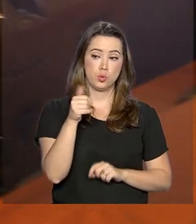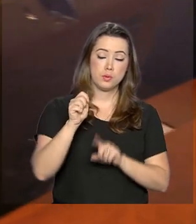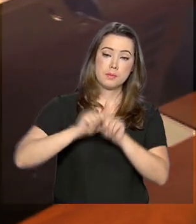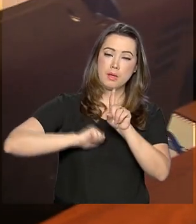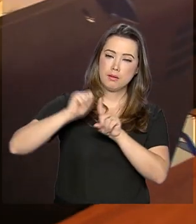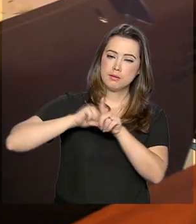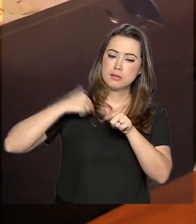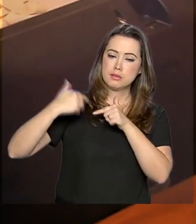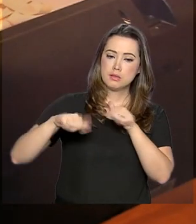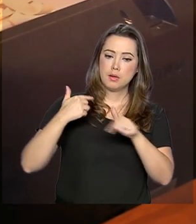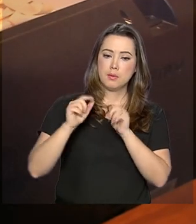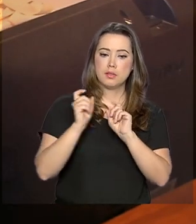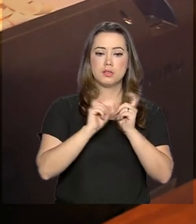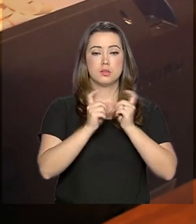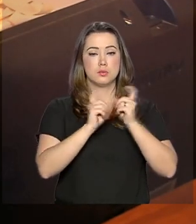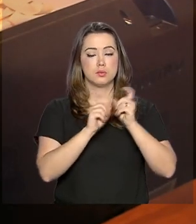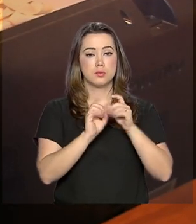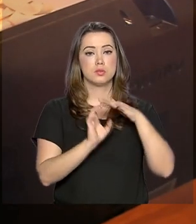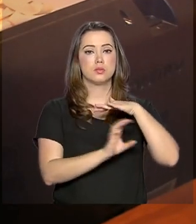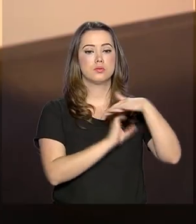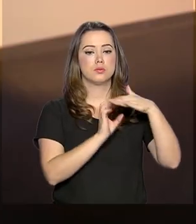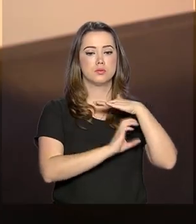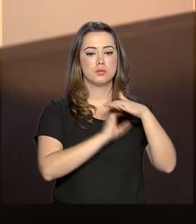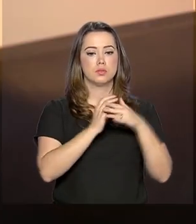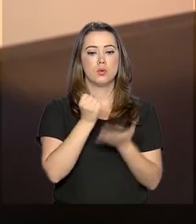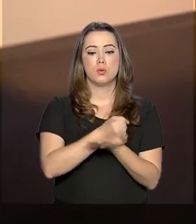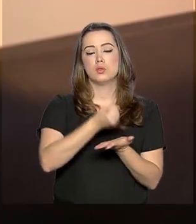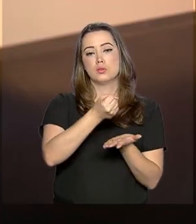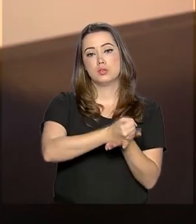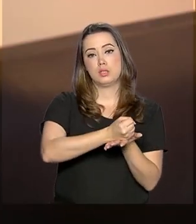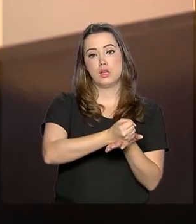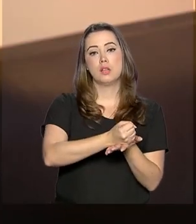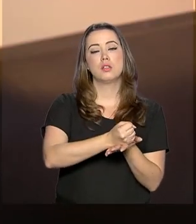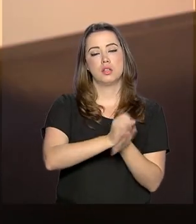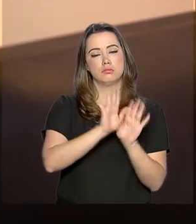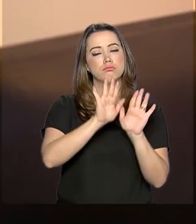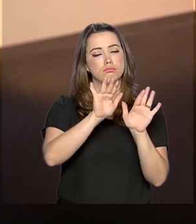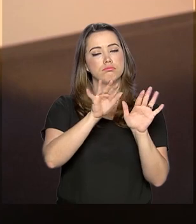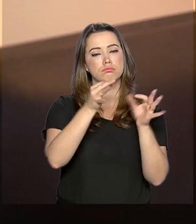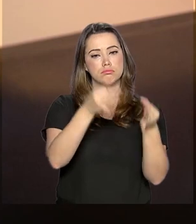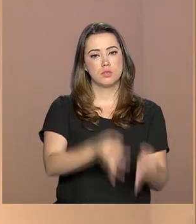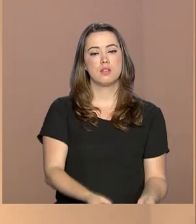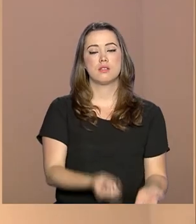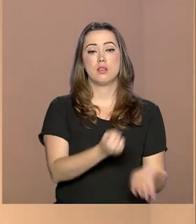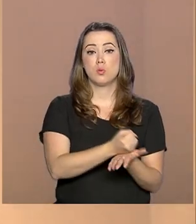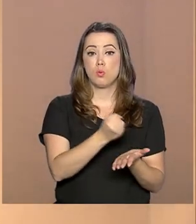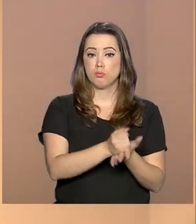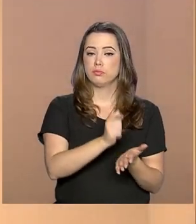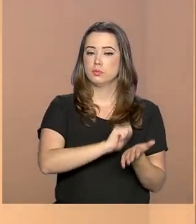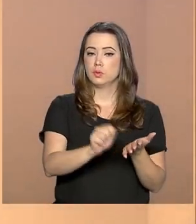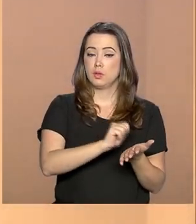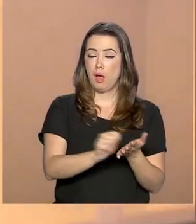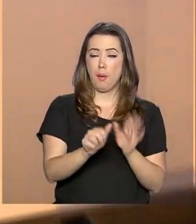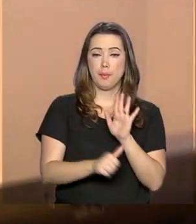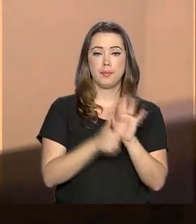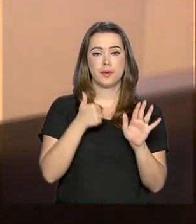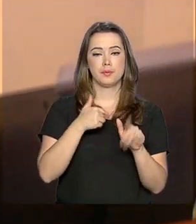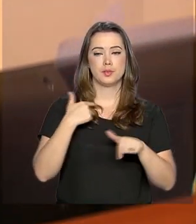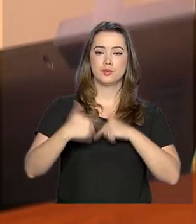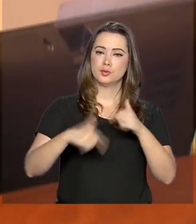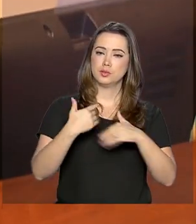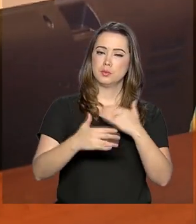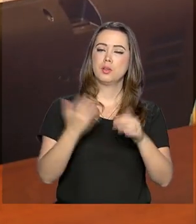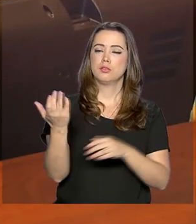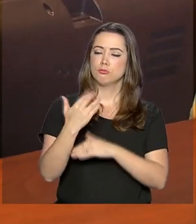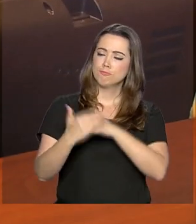trabalhando no departamento administrativo de uma empresa, foi contratada em definitivo. O primeiro passo de quem ainda pretende